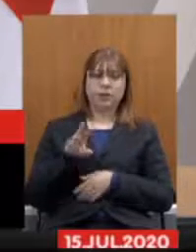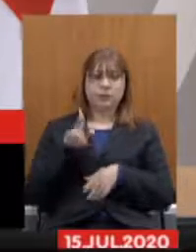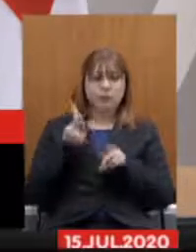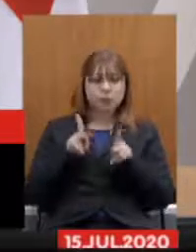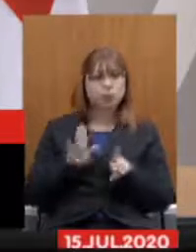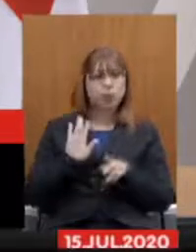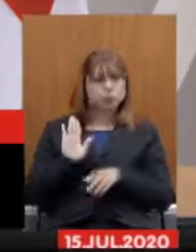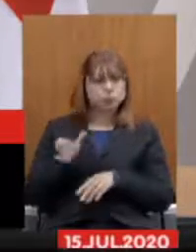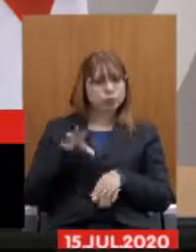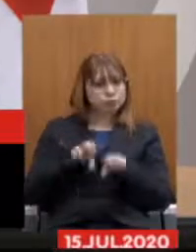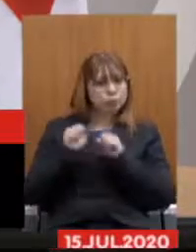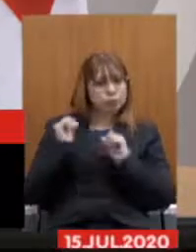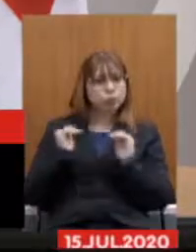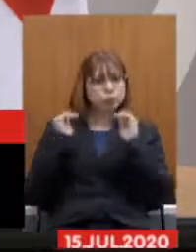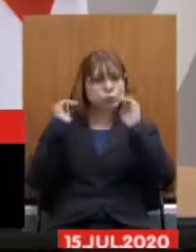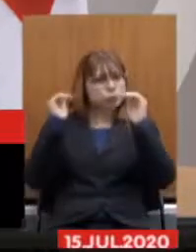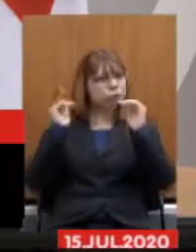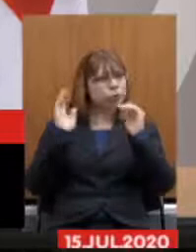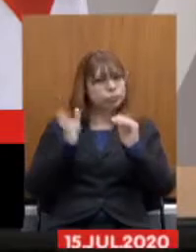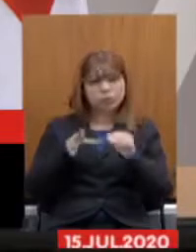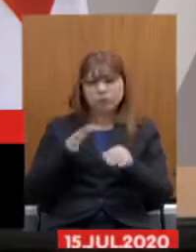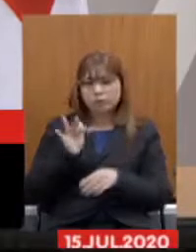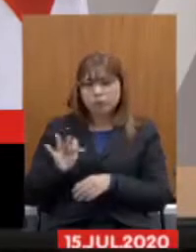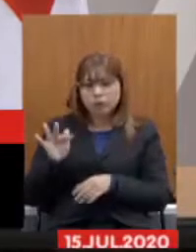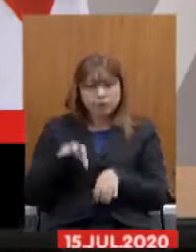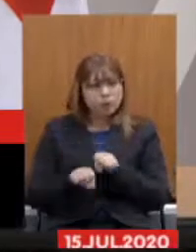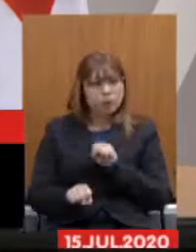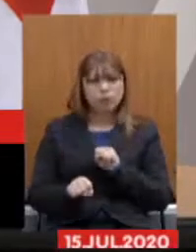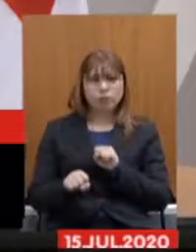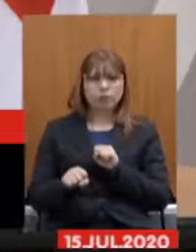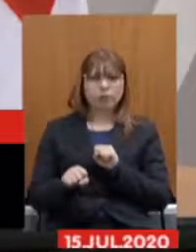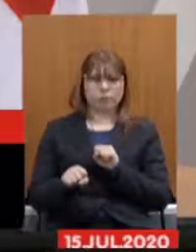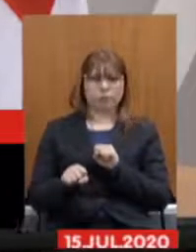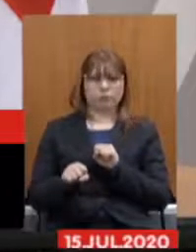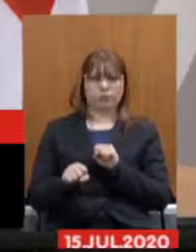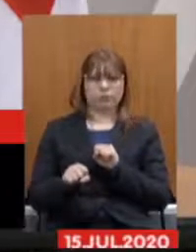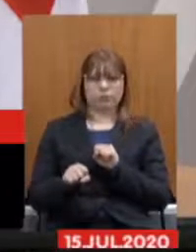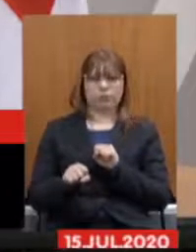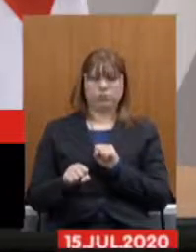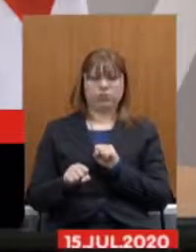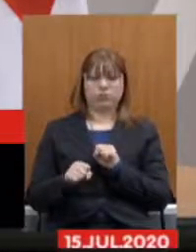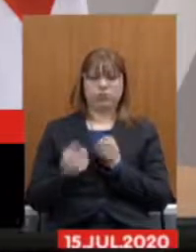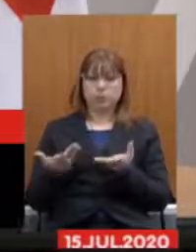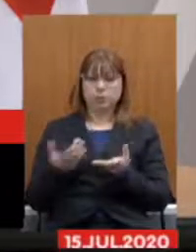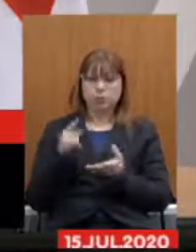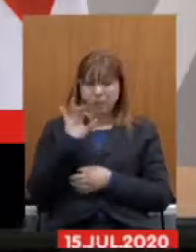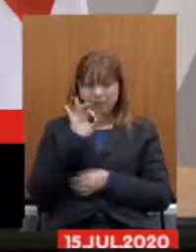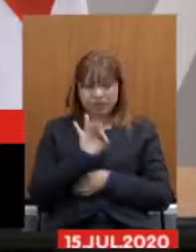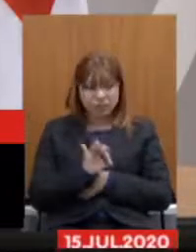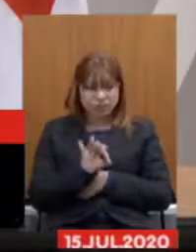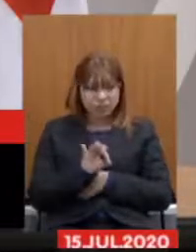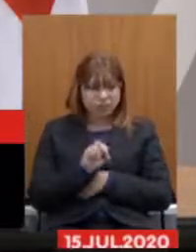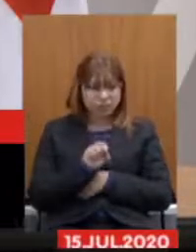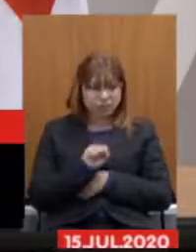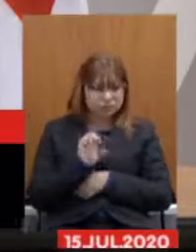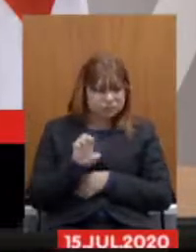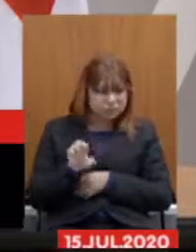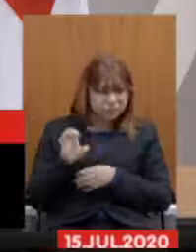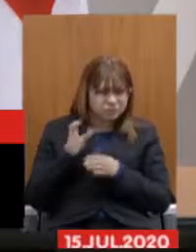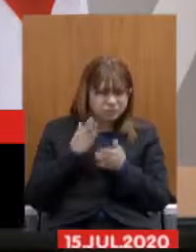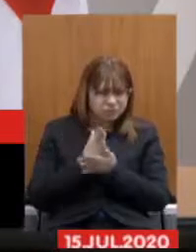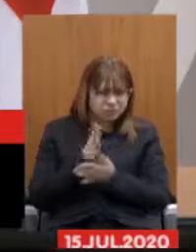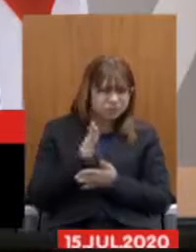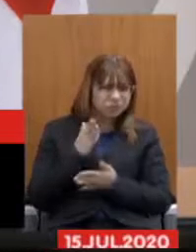superior à exigência do seu cargo com essa taxação se ela processar na